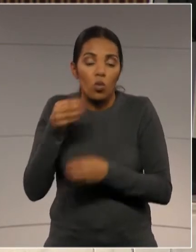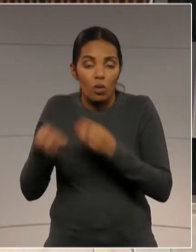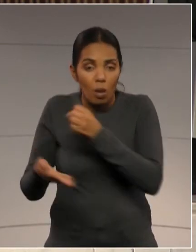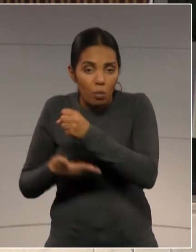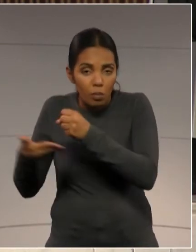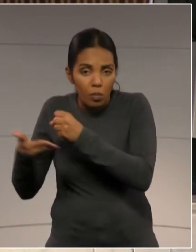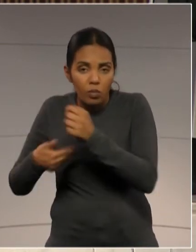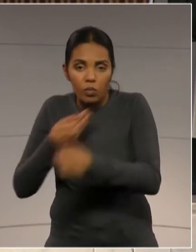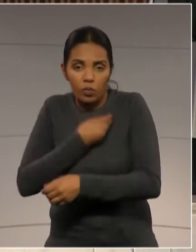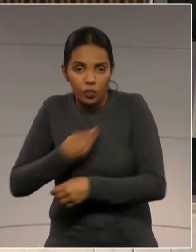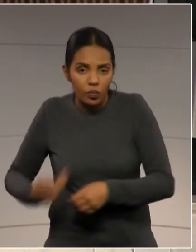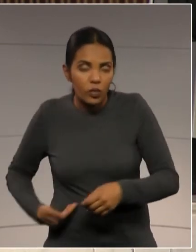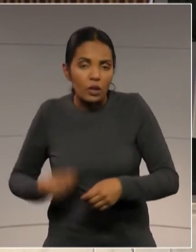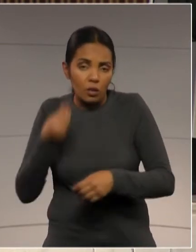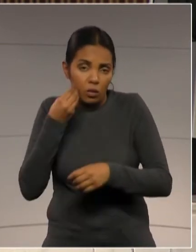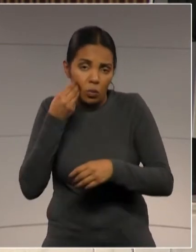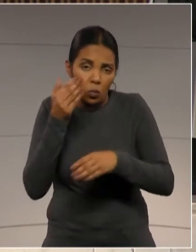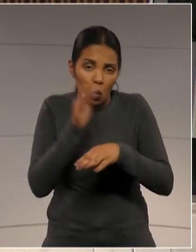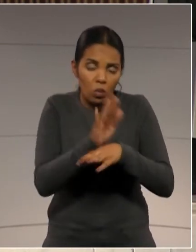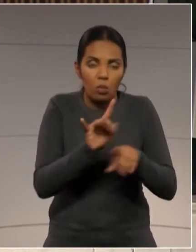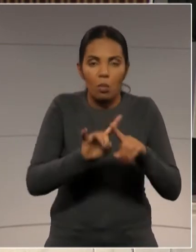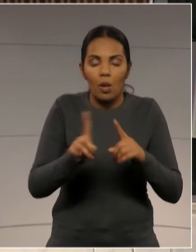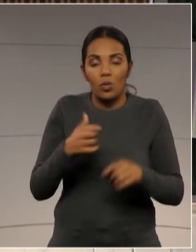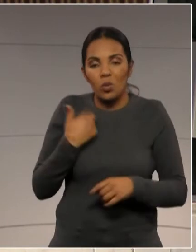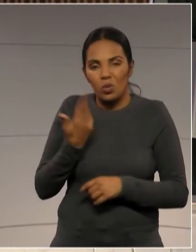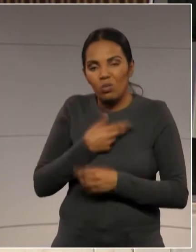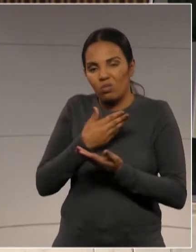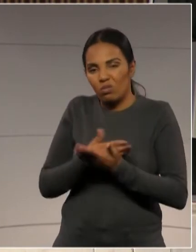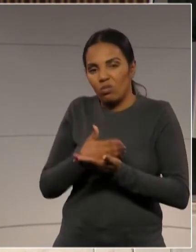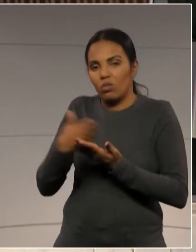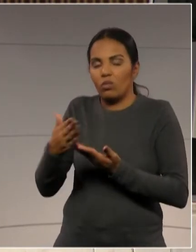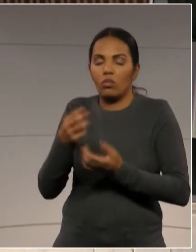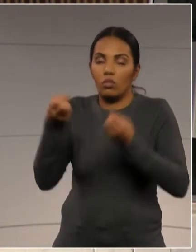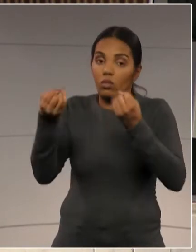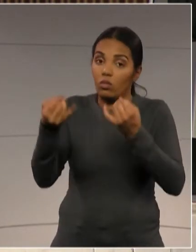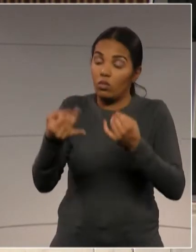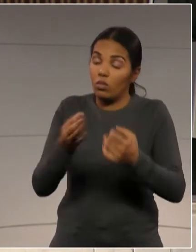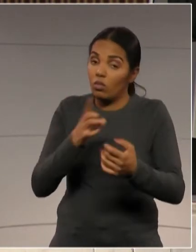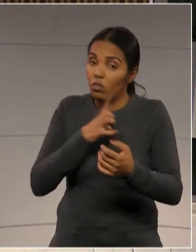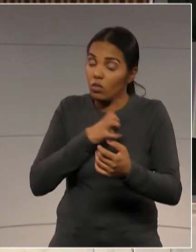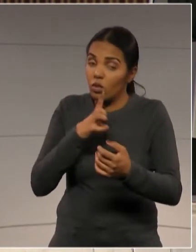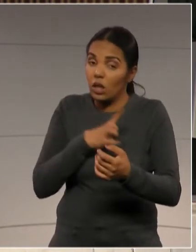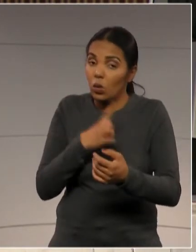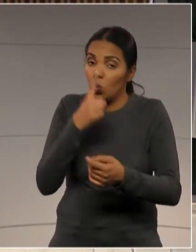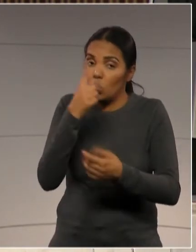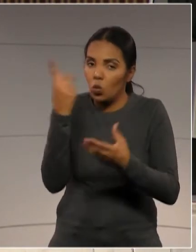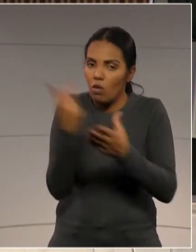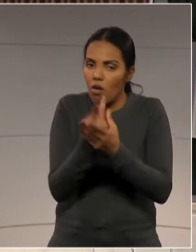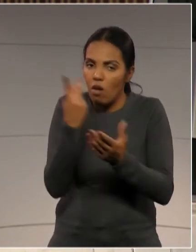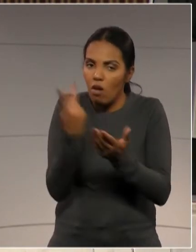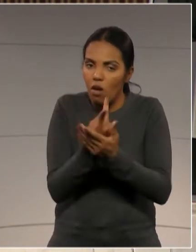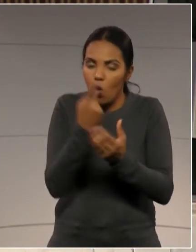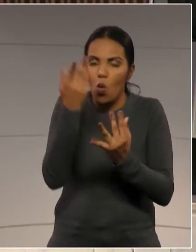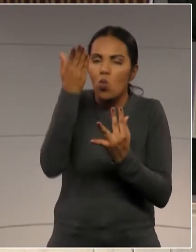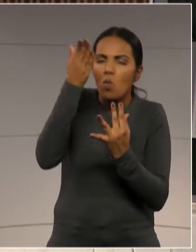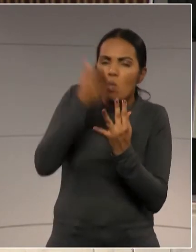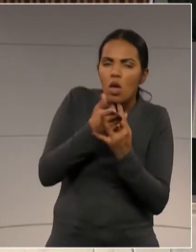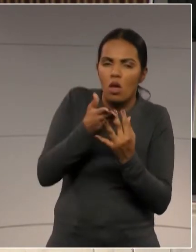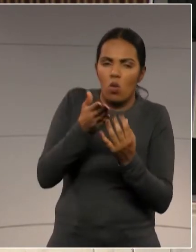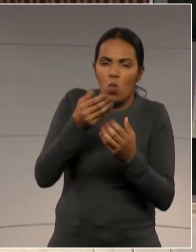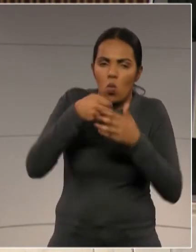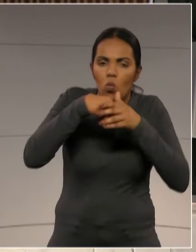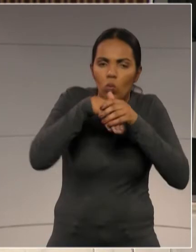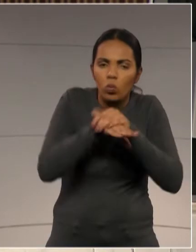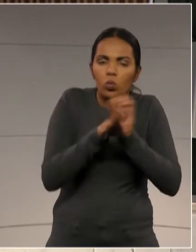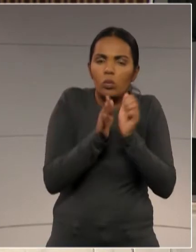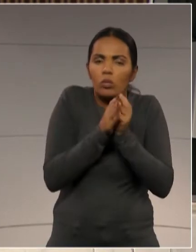presidente, nós alertamos que esse projeto tem um vício de origem que